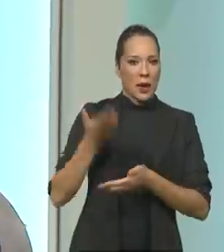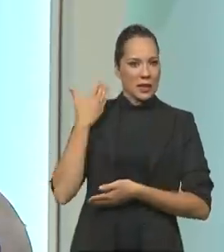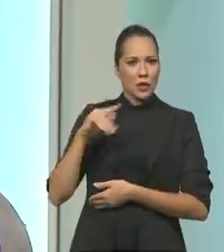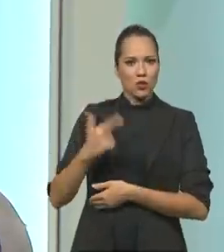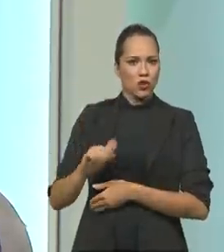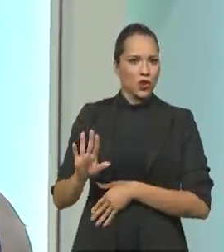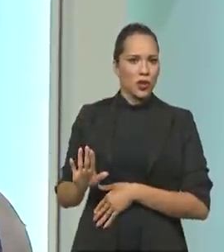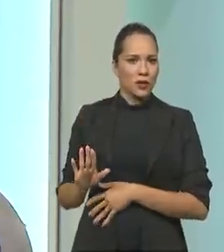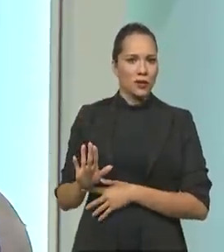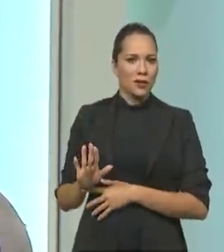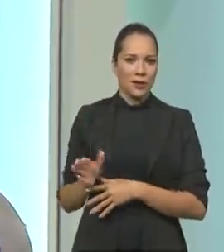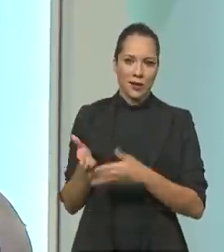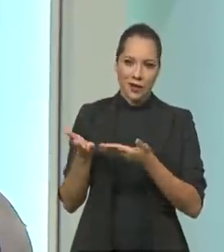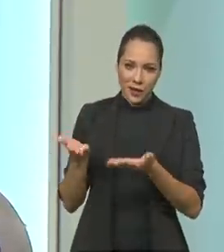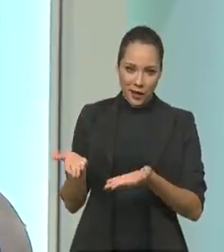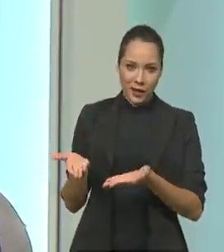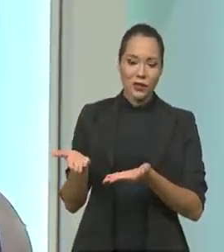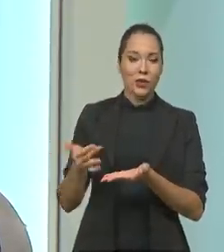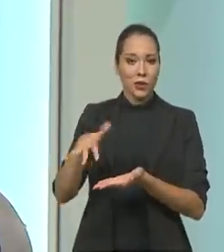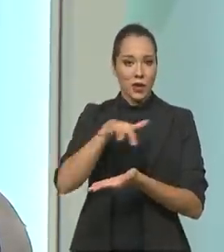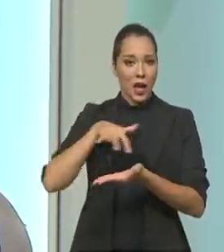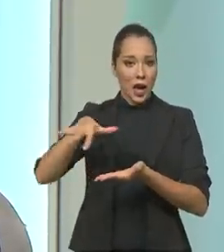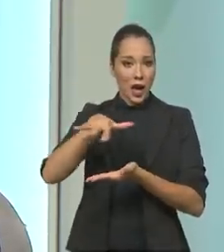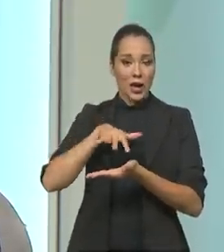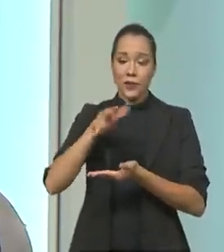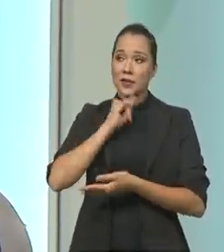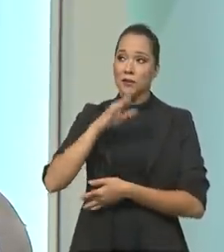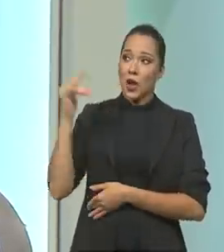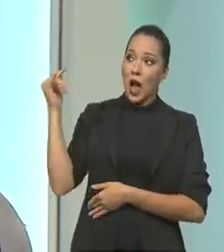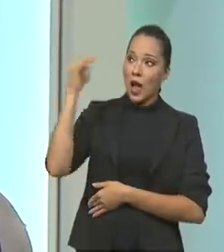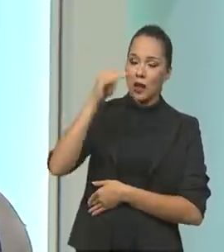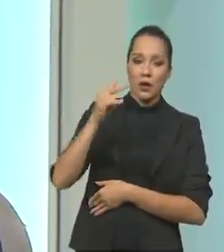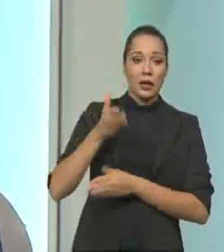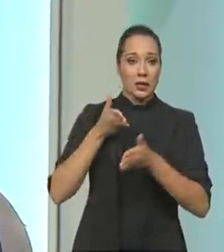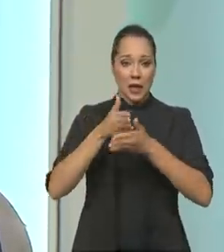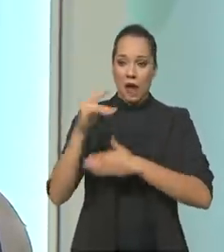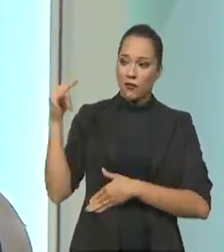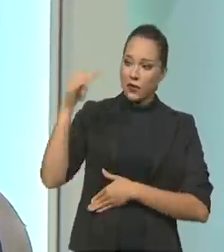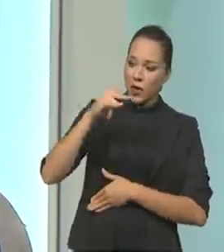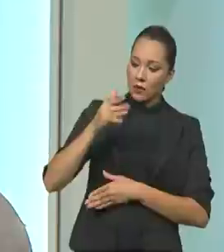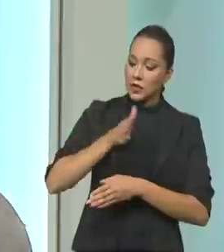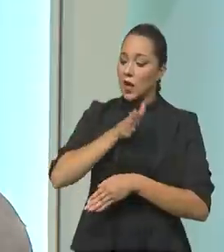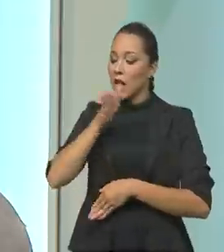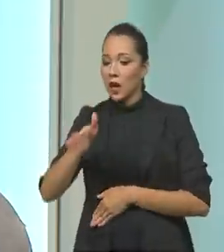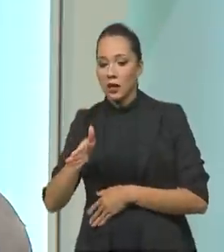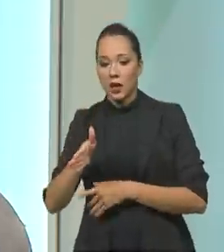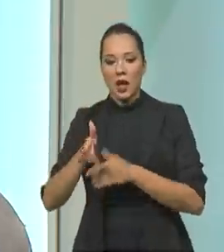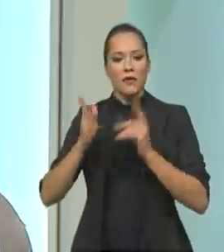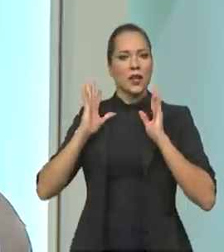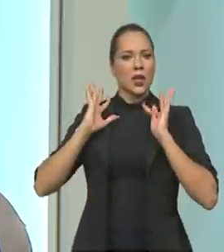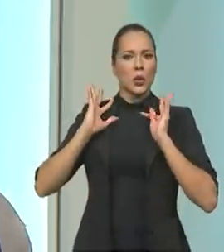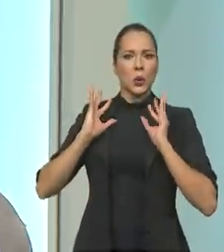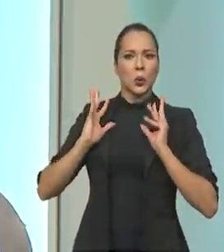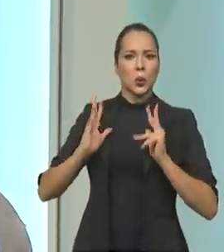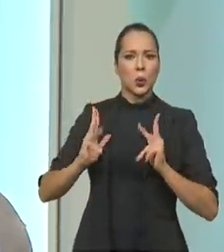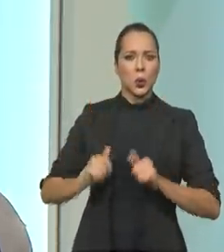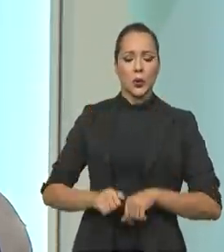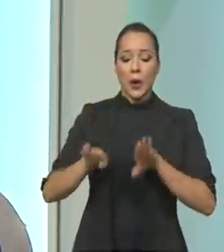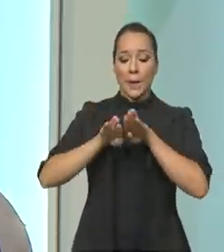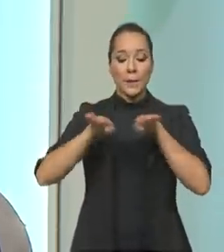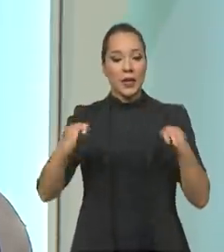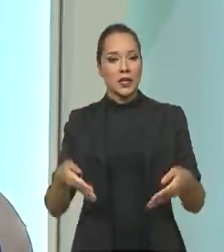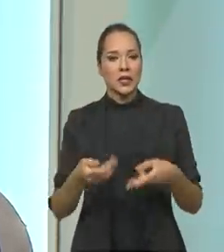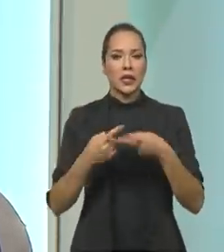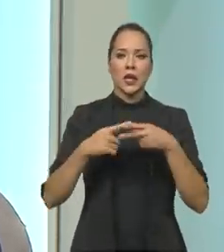E isso daí no setor aéreo, por exemplo. Quando você entra no avião, aquele avião vai estar todo esterilizado. As mesinhas,